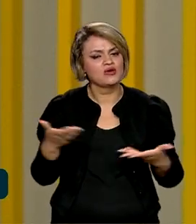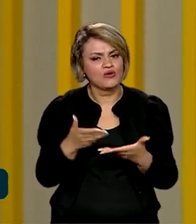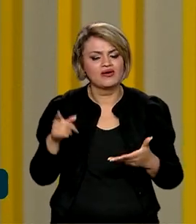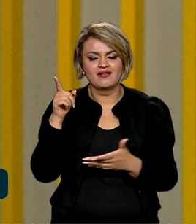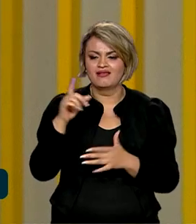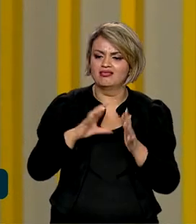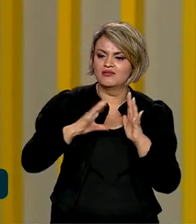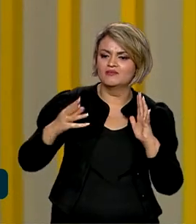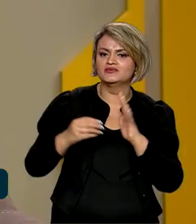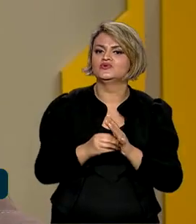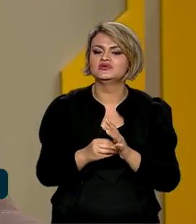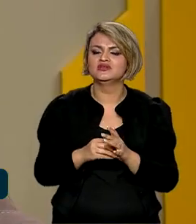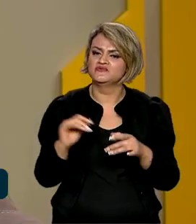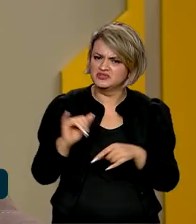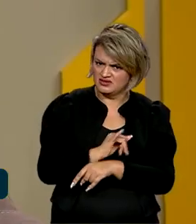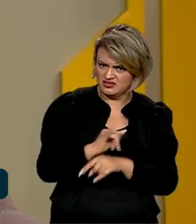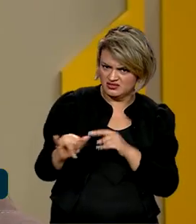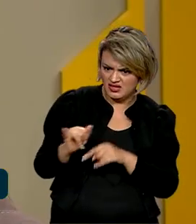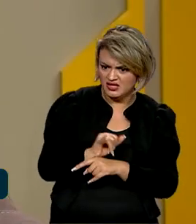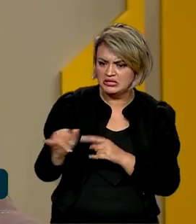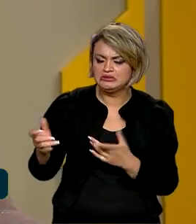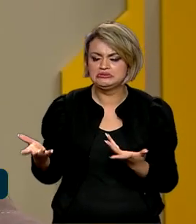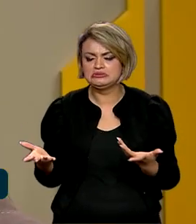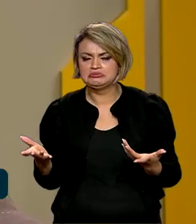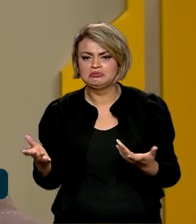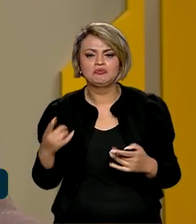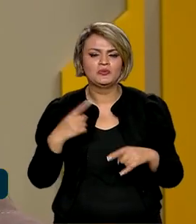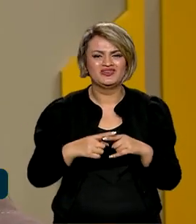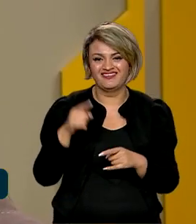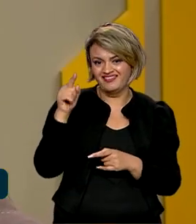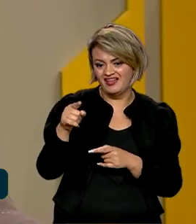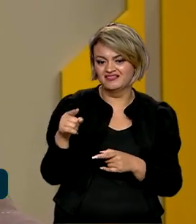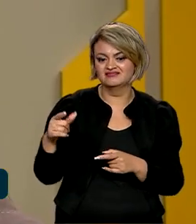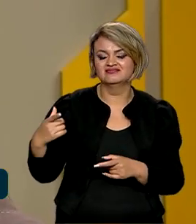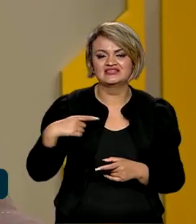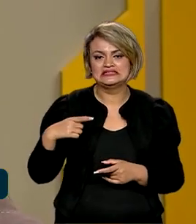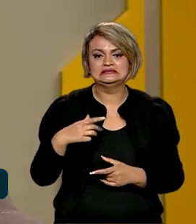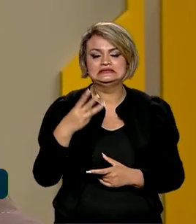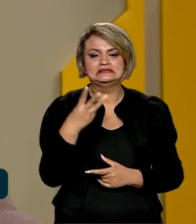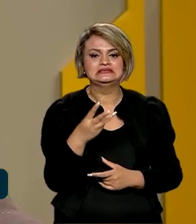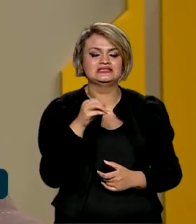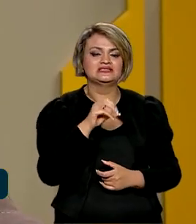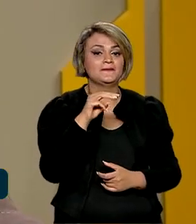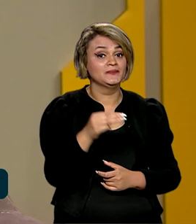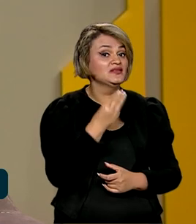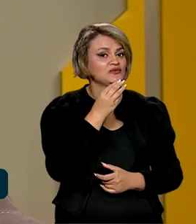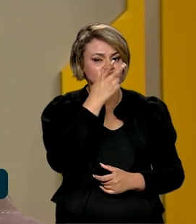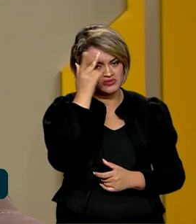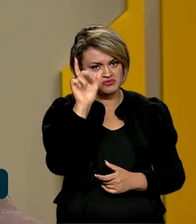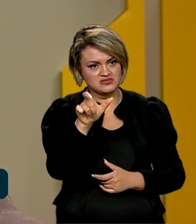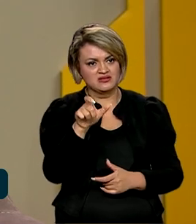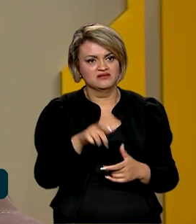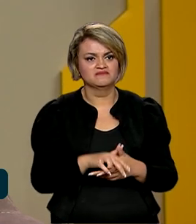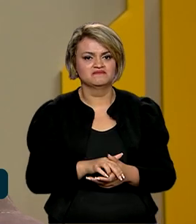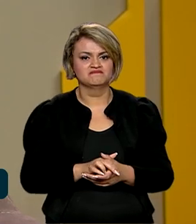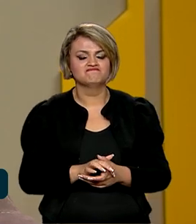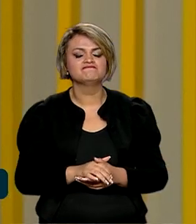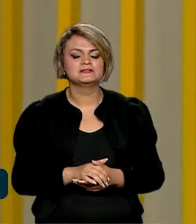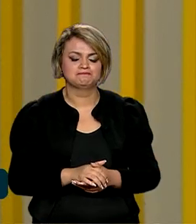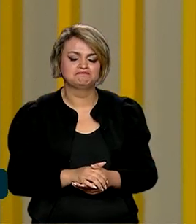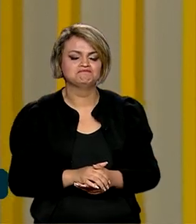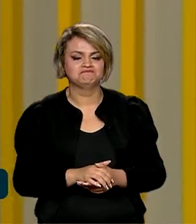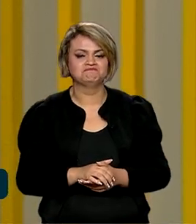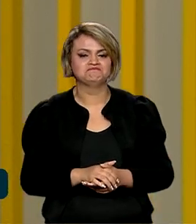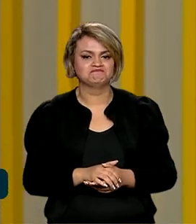na Amazônia, foi estratégica? Porque lá, afinal, vivem 30 milhões de pessoas? Tem dúvida.